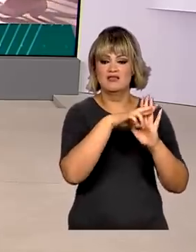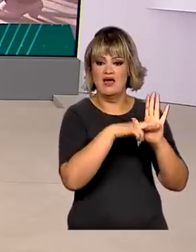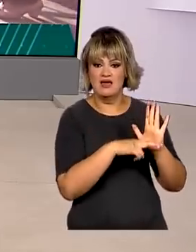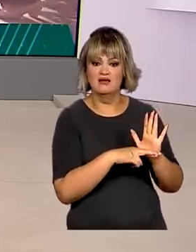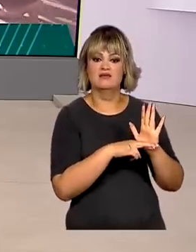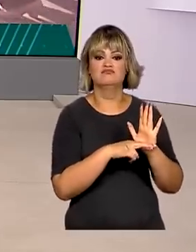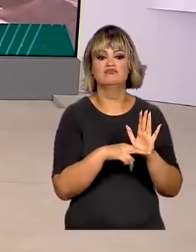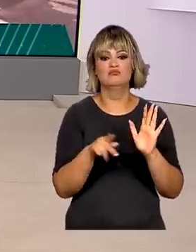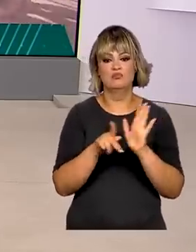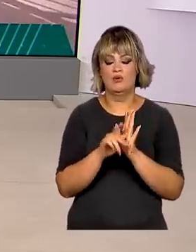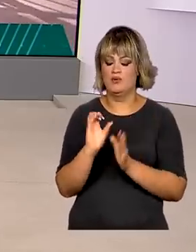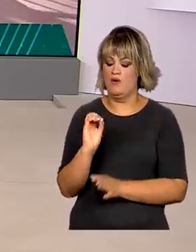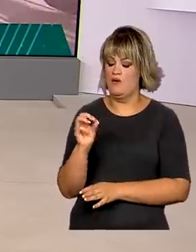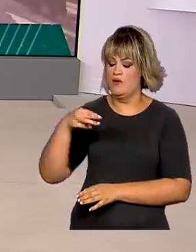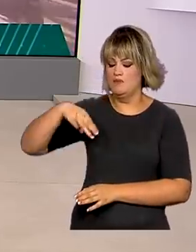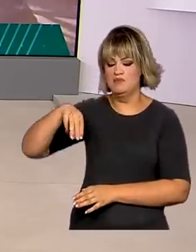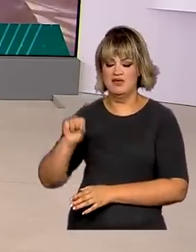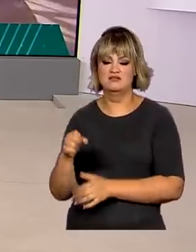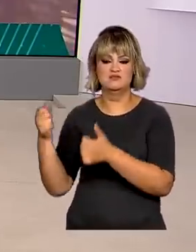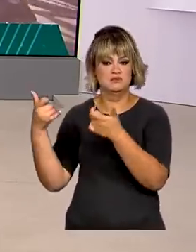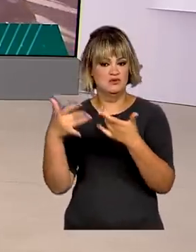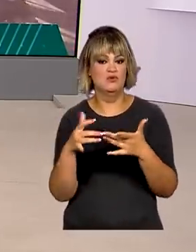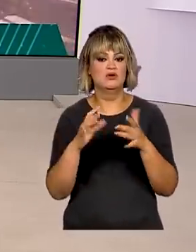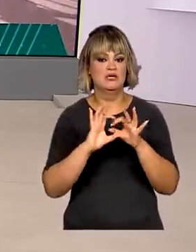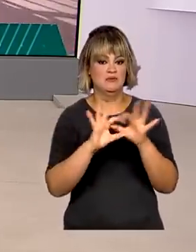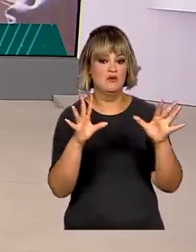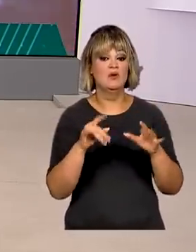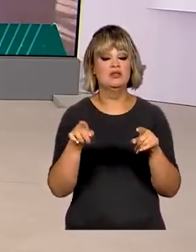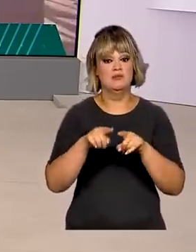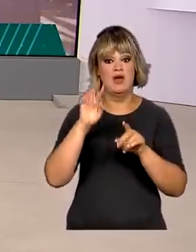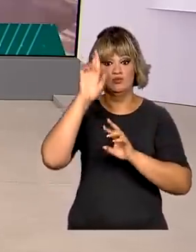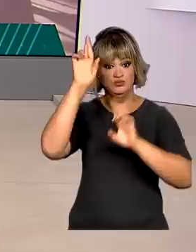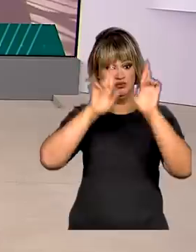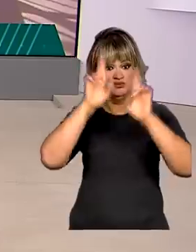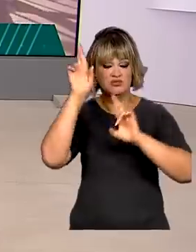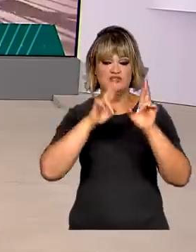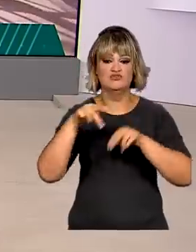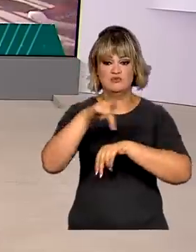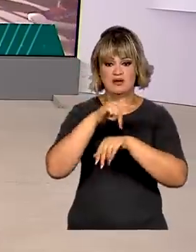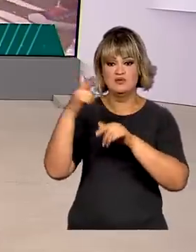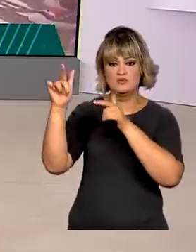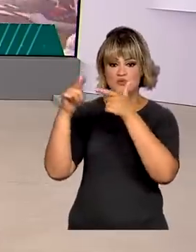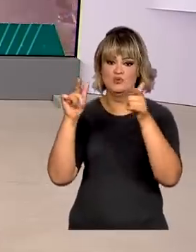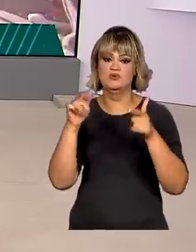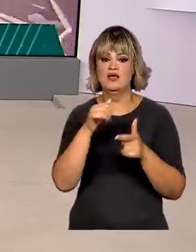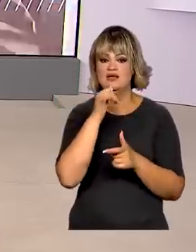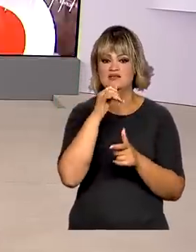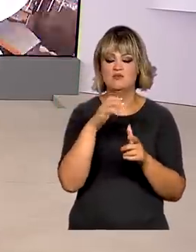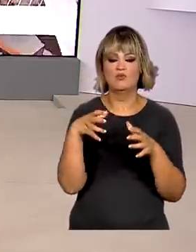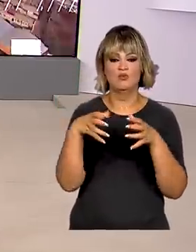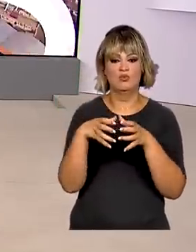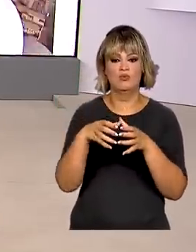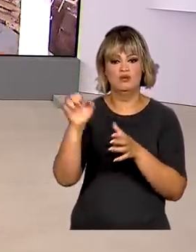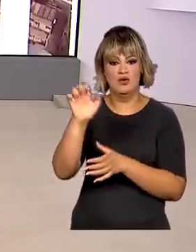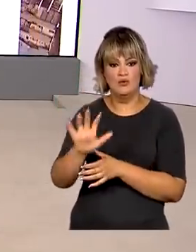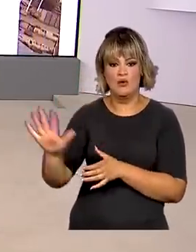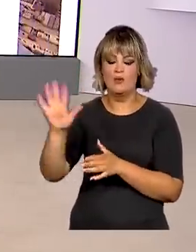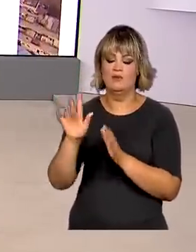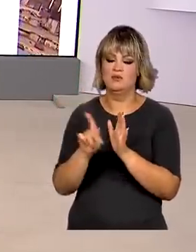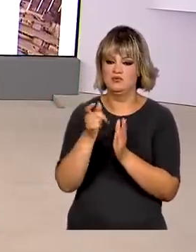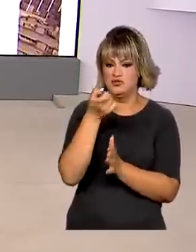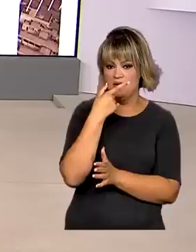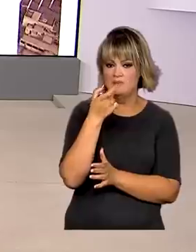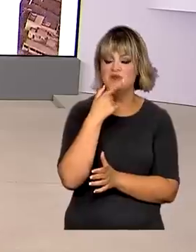da Organização Mundial da Saúde e de autoridades reguladoras estrangeiras, como a Agência Europeia de